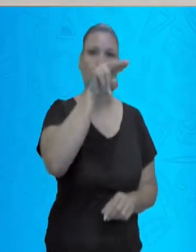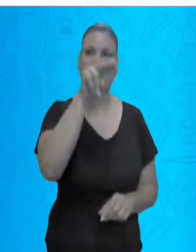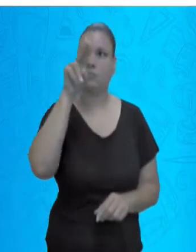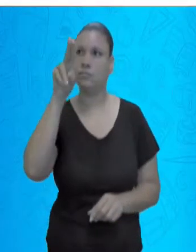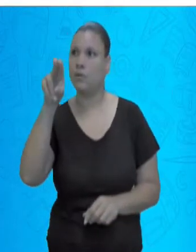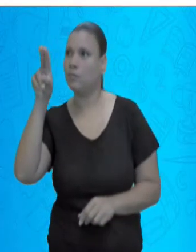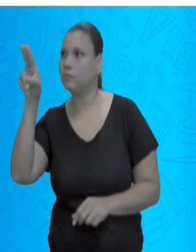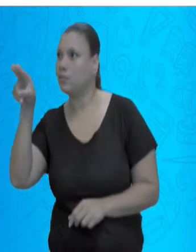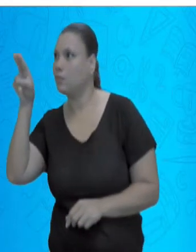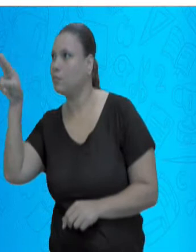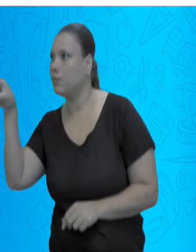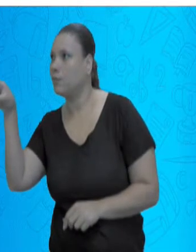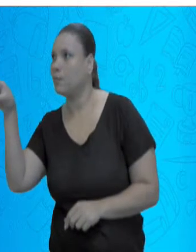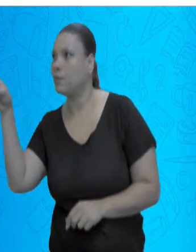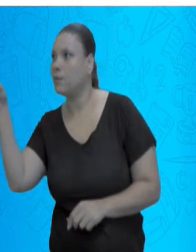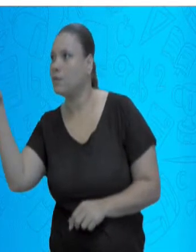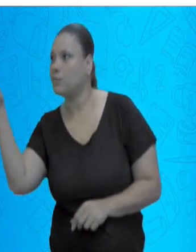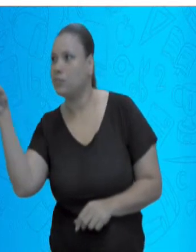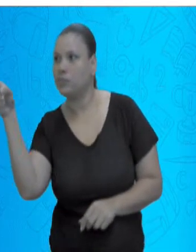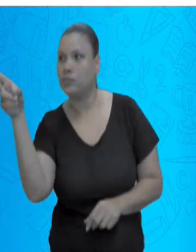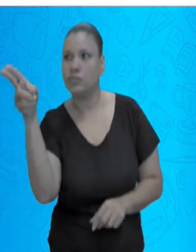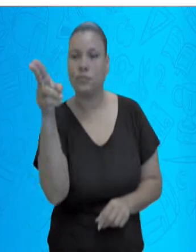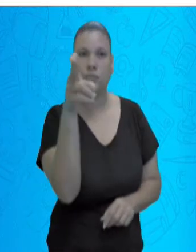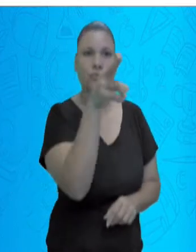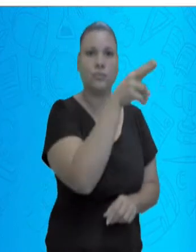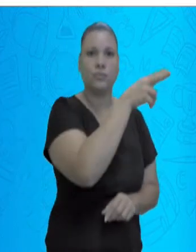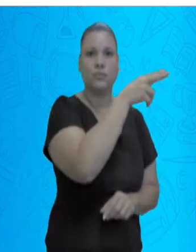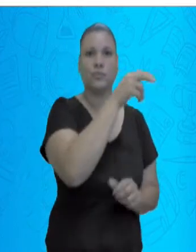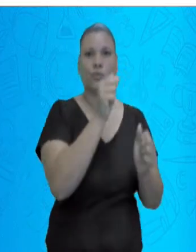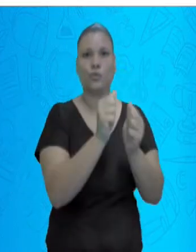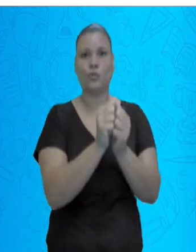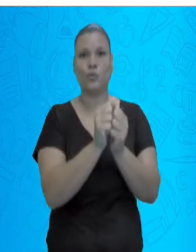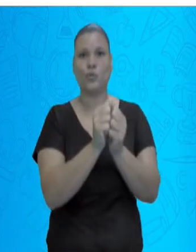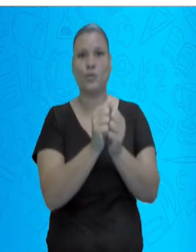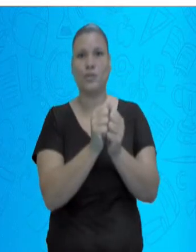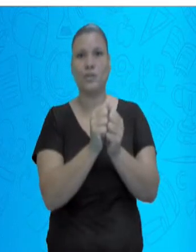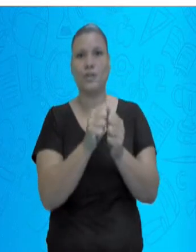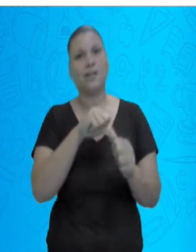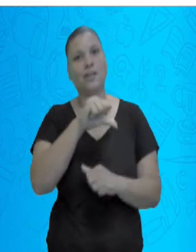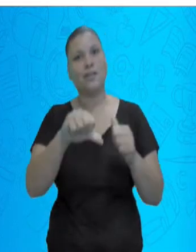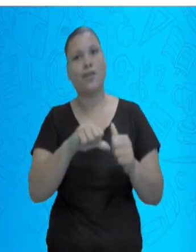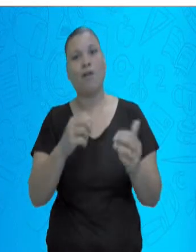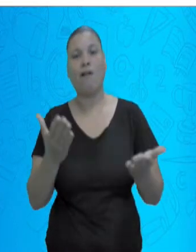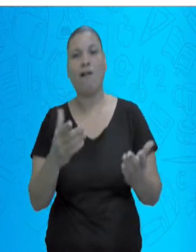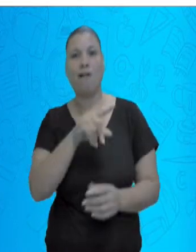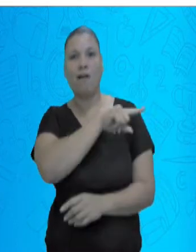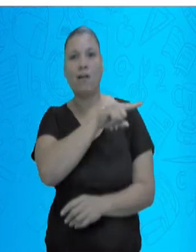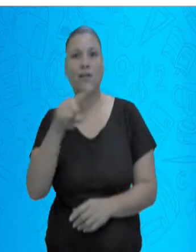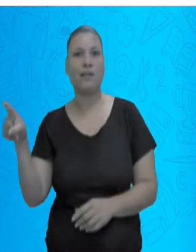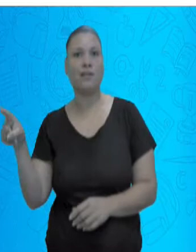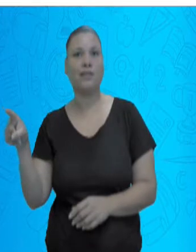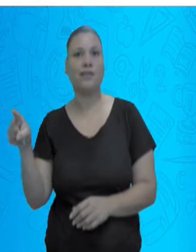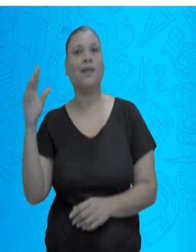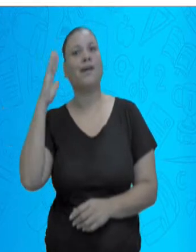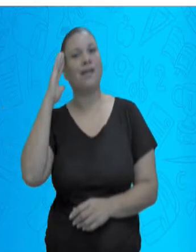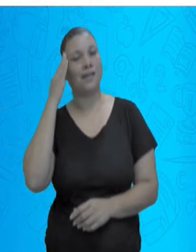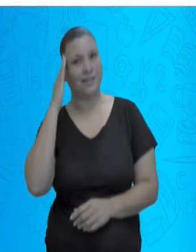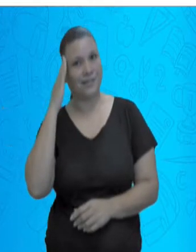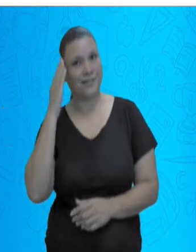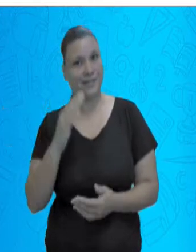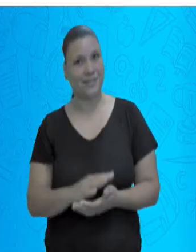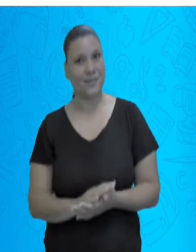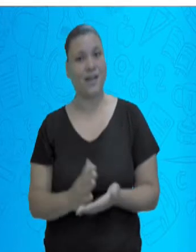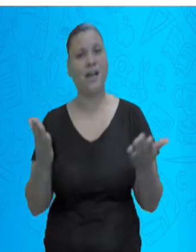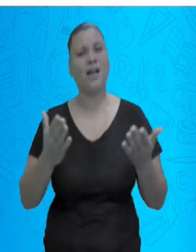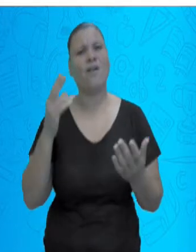para vocês aqui diferentes estradas com diferentes linhas para a gente ter uma dimensão. O é a dimensão,